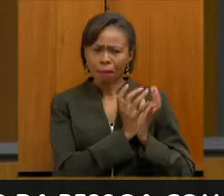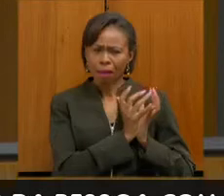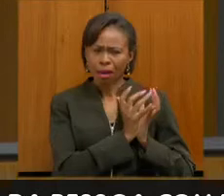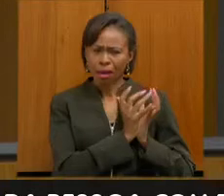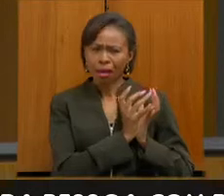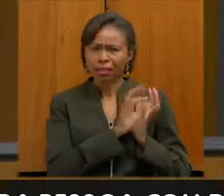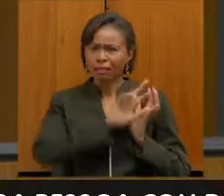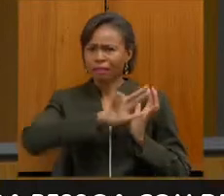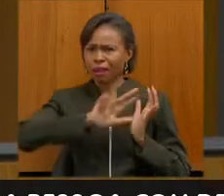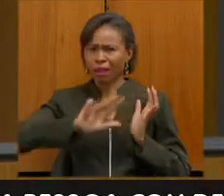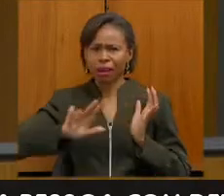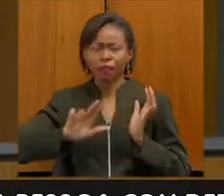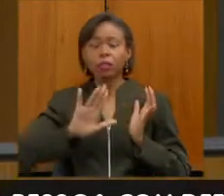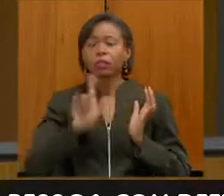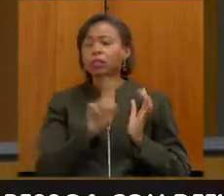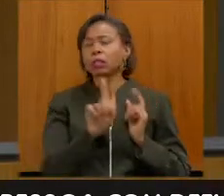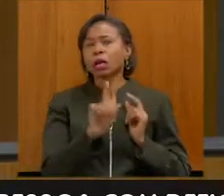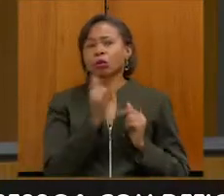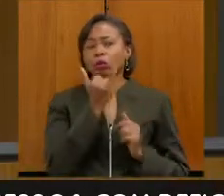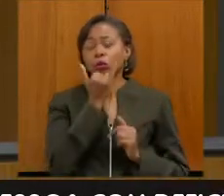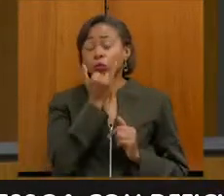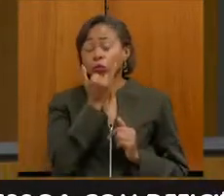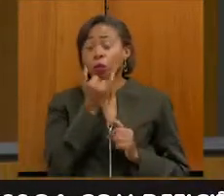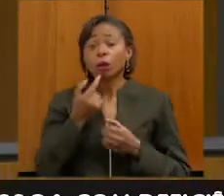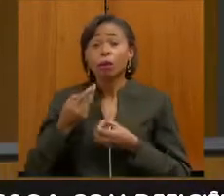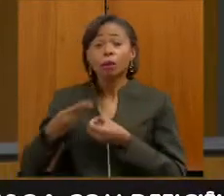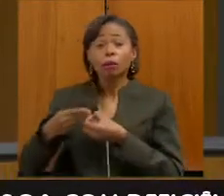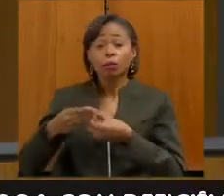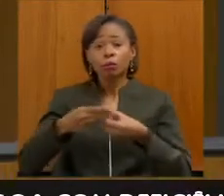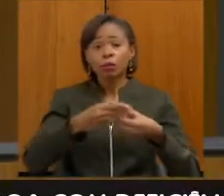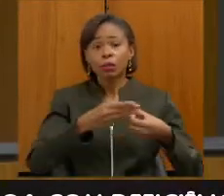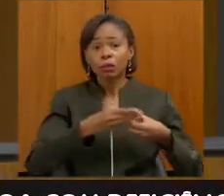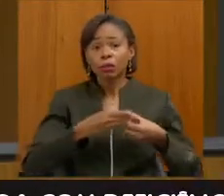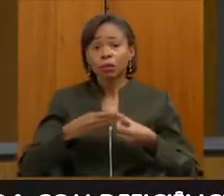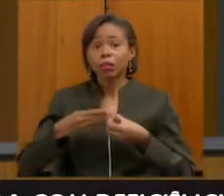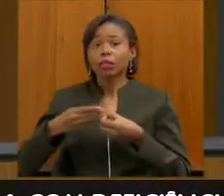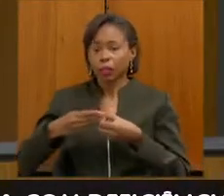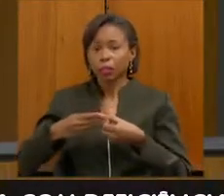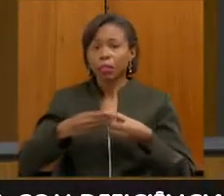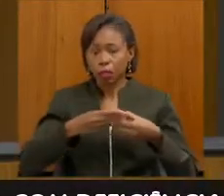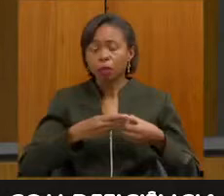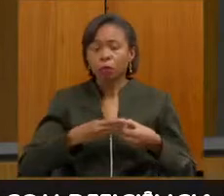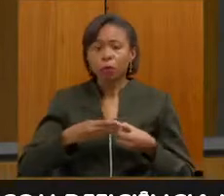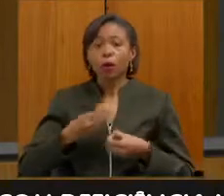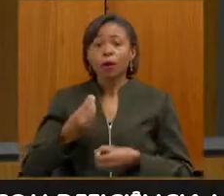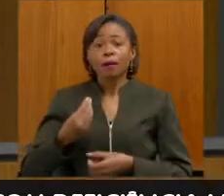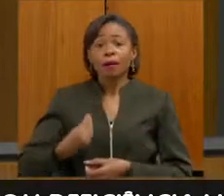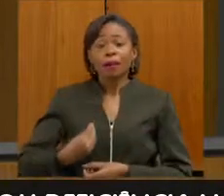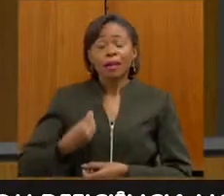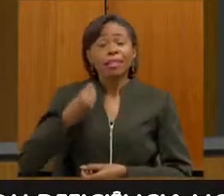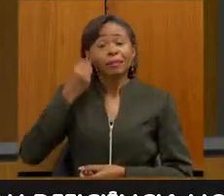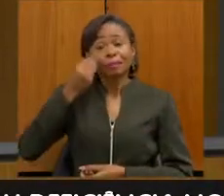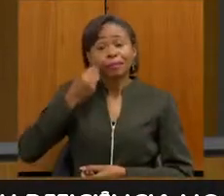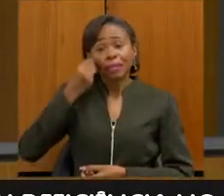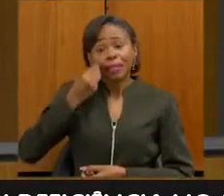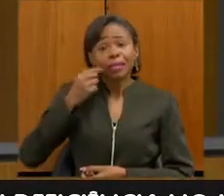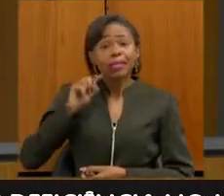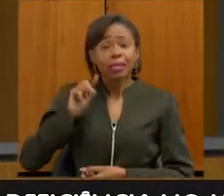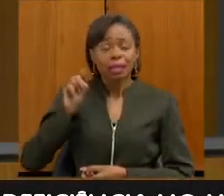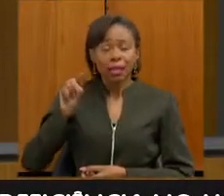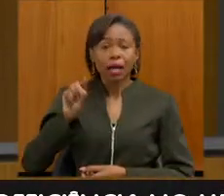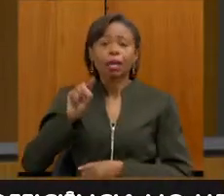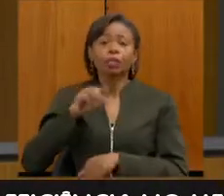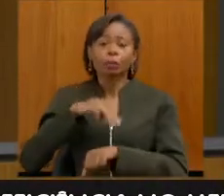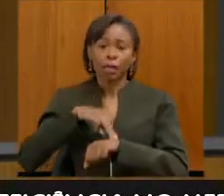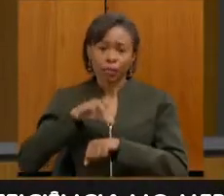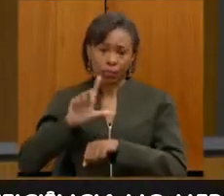muitas a PAI, não, muitos municípios vivenciam o que Matheus Leme vivencia, é município pequeno. Então, quando se trata em